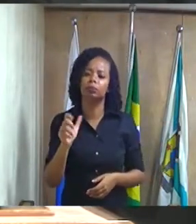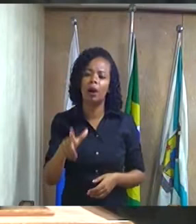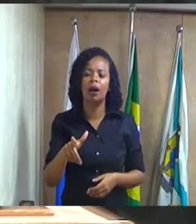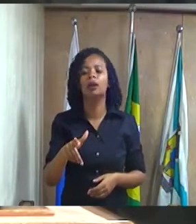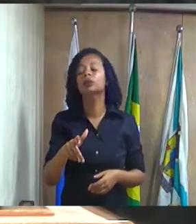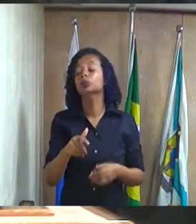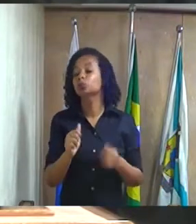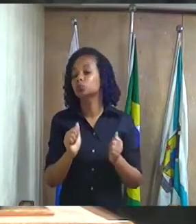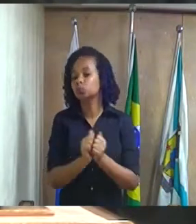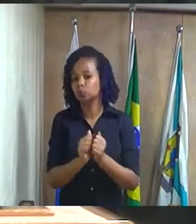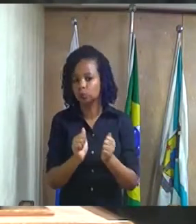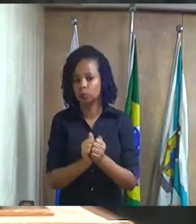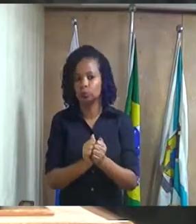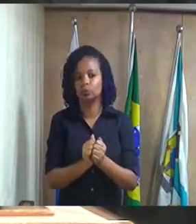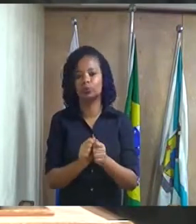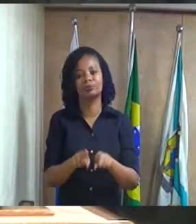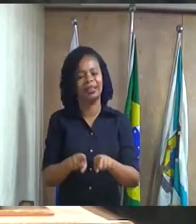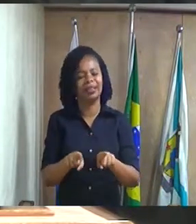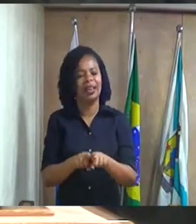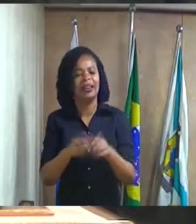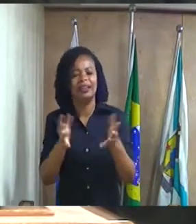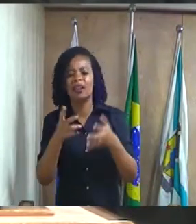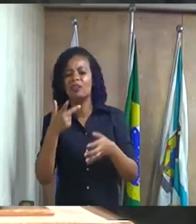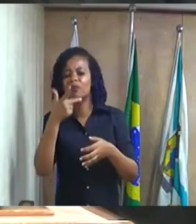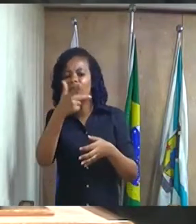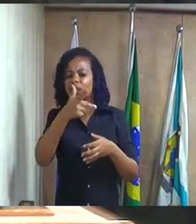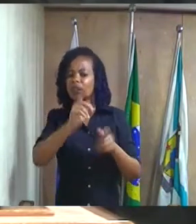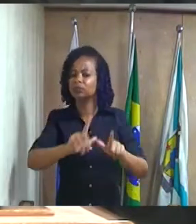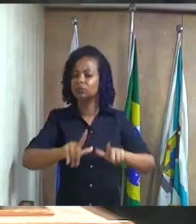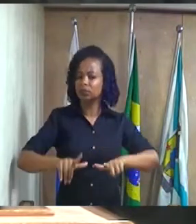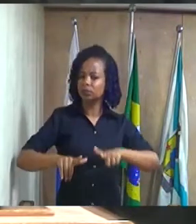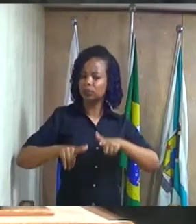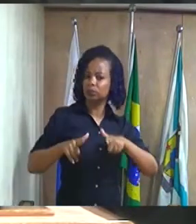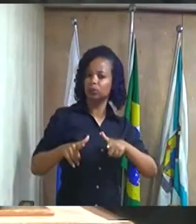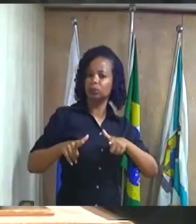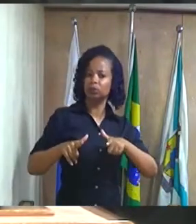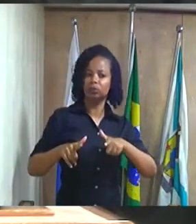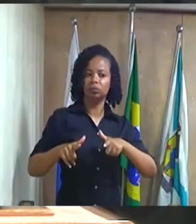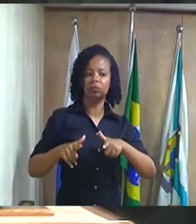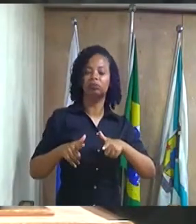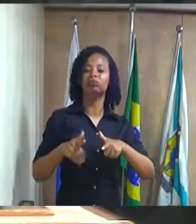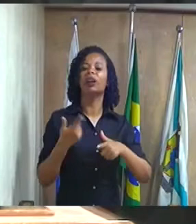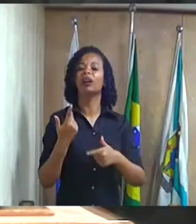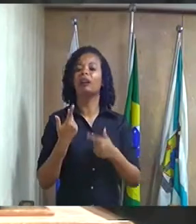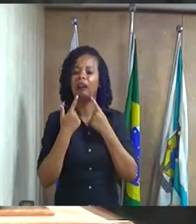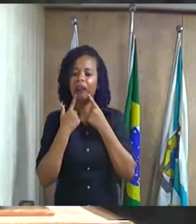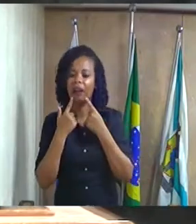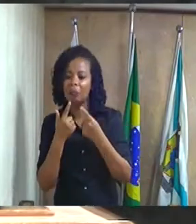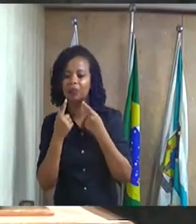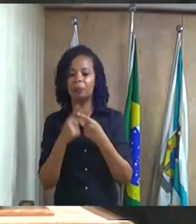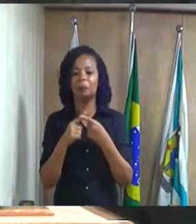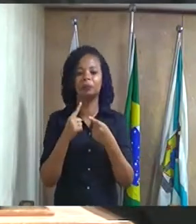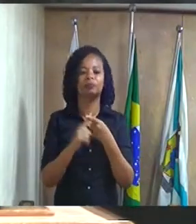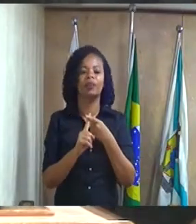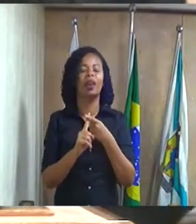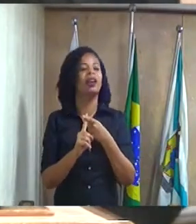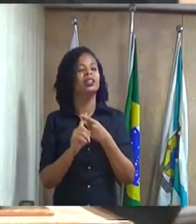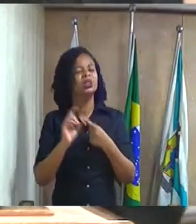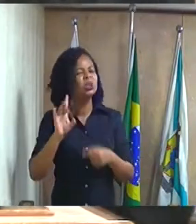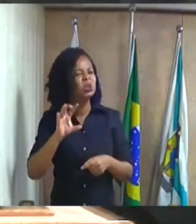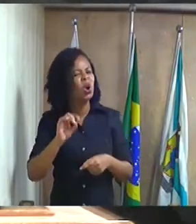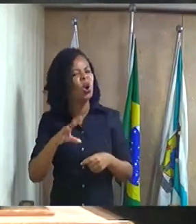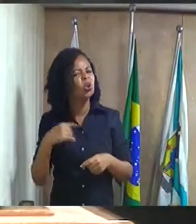quero deixar aqui o meu repúdio a essa atitude que está acontecendo também não é só no nosso município não